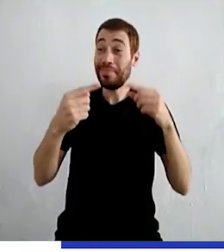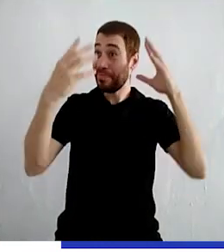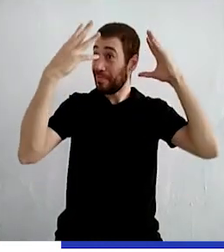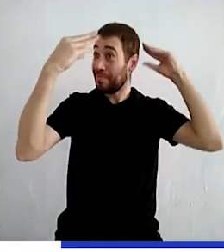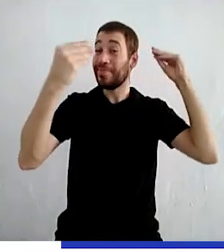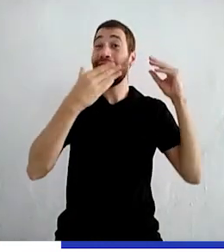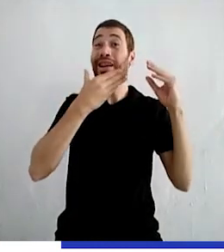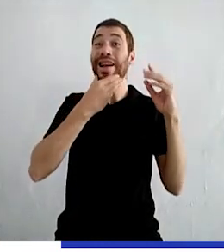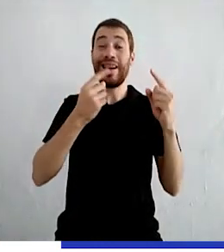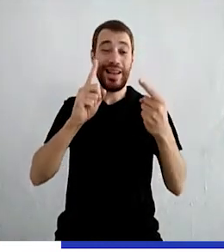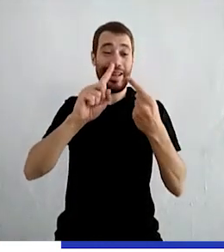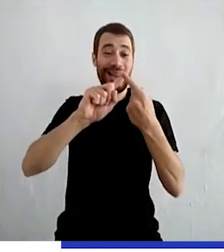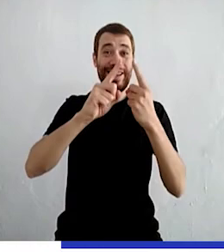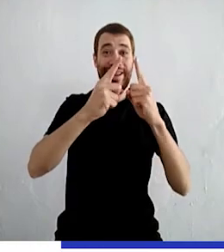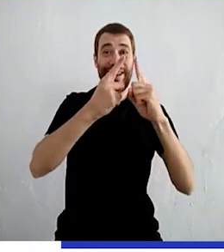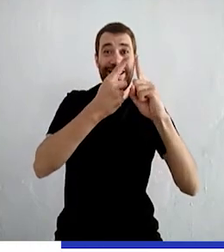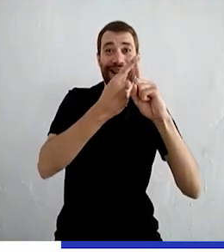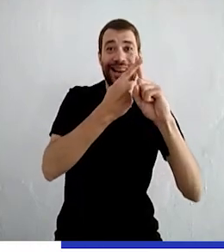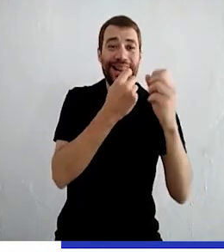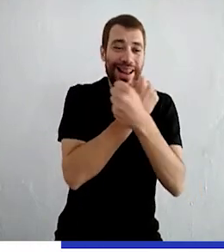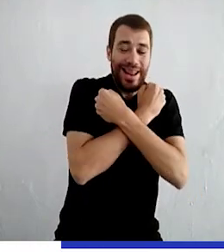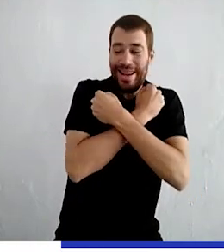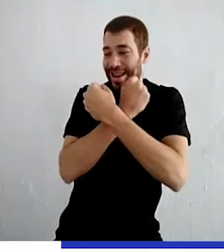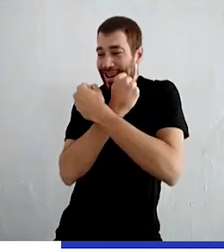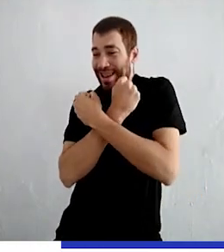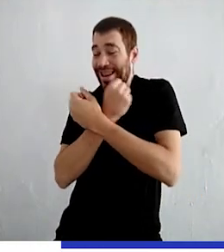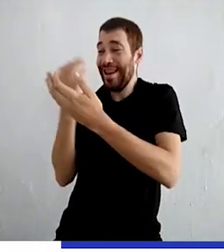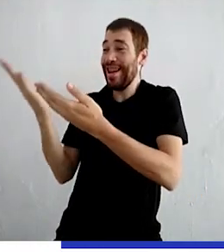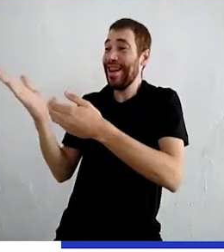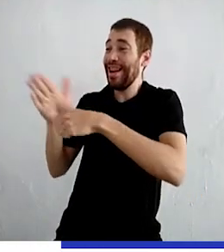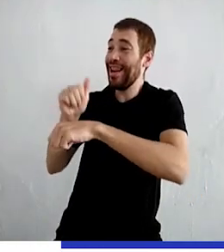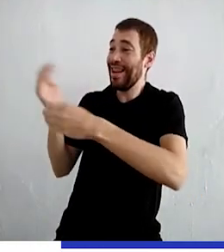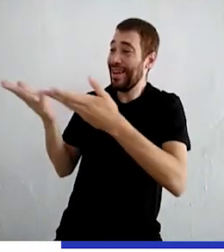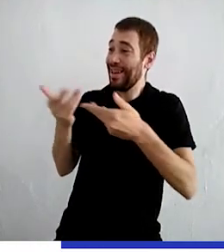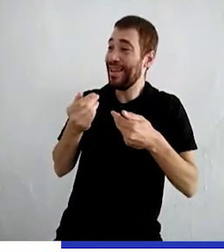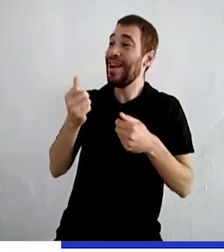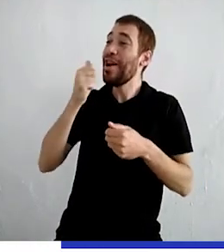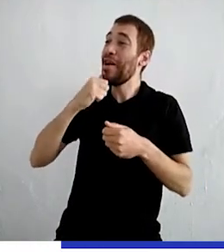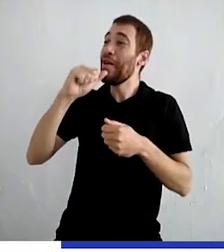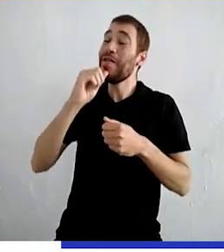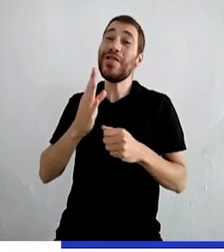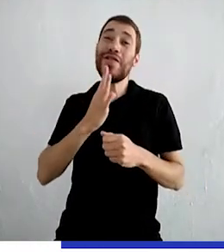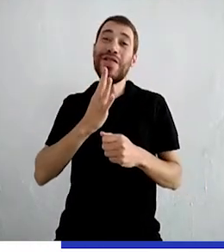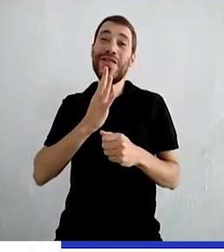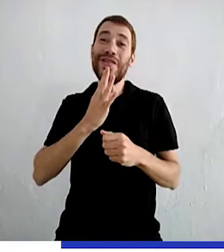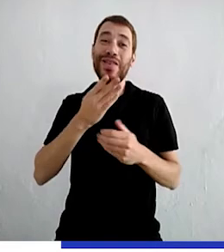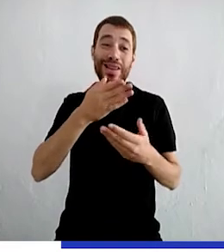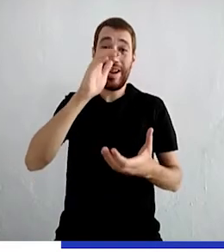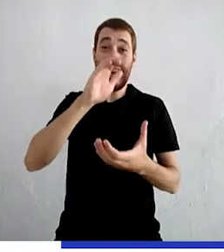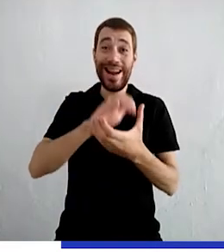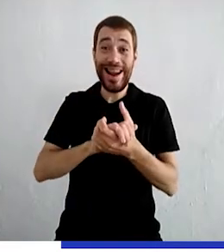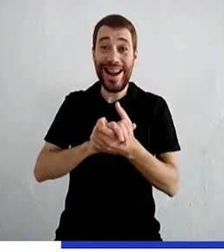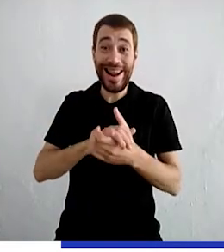abraçou e chamou por sua mãe para que conhecesse a futura Nora. Casaram logo.